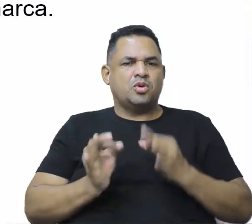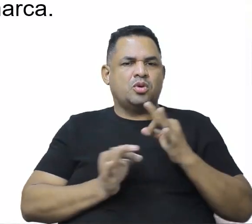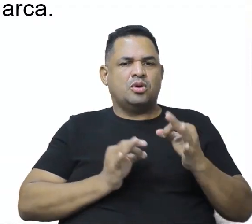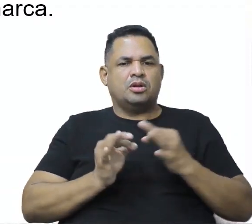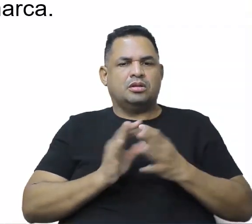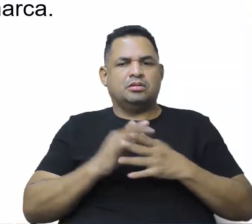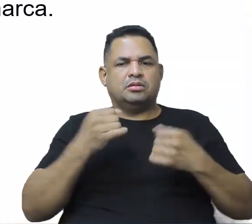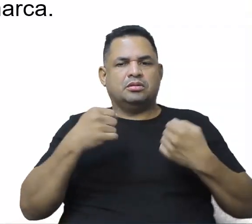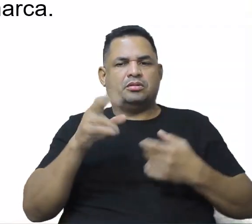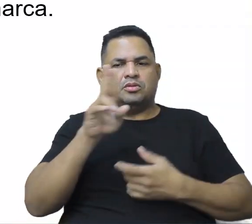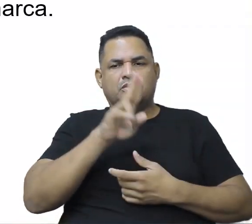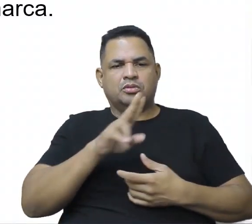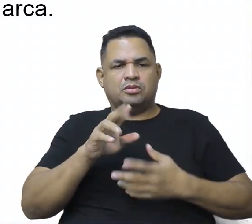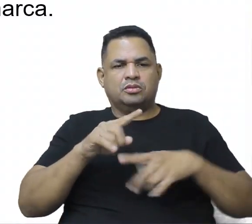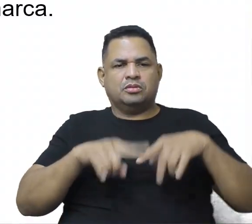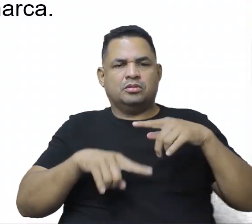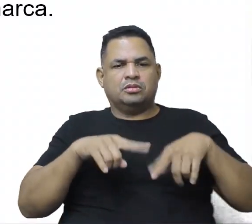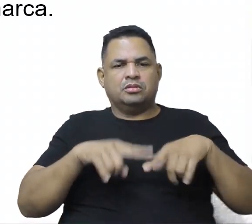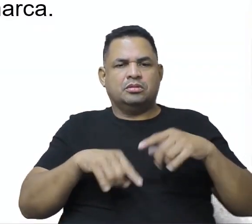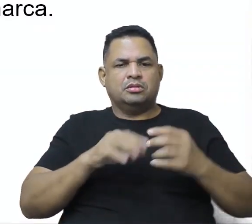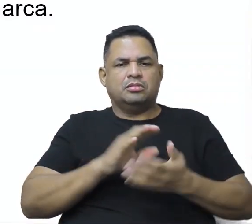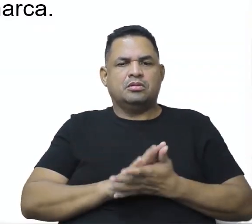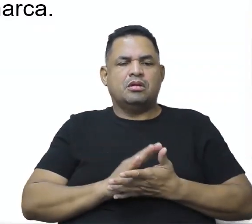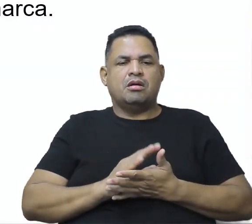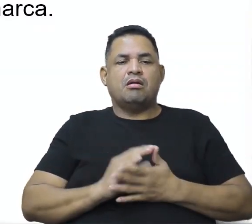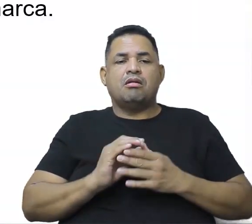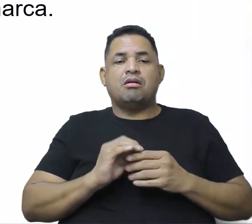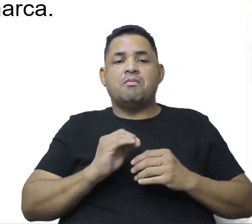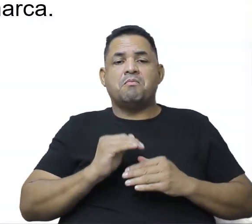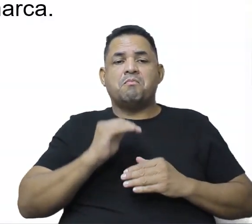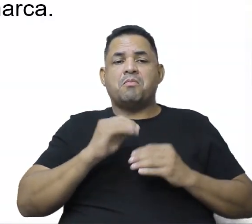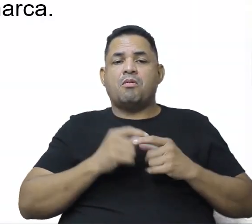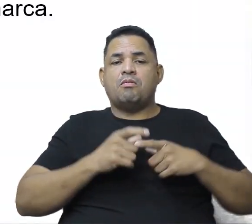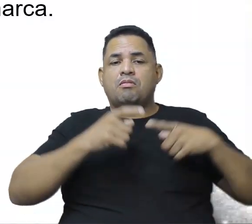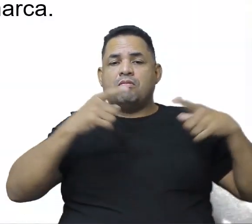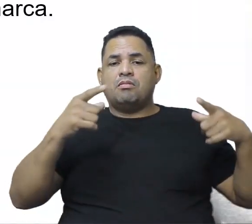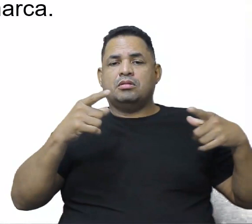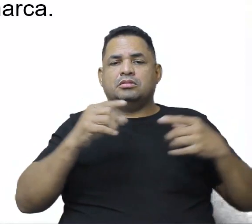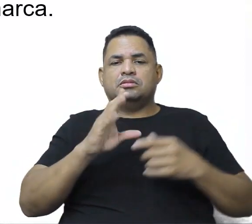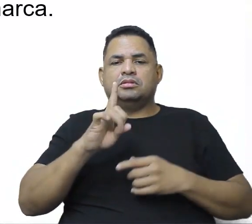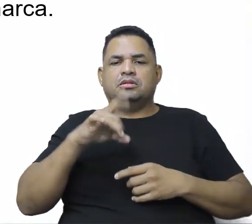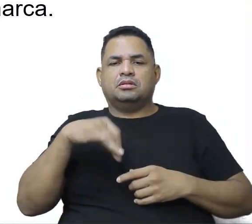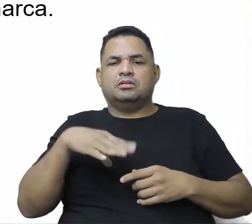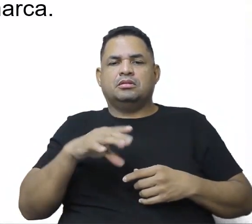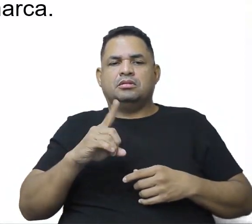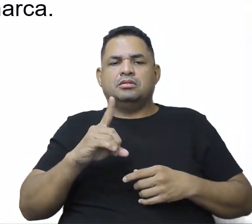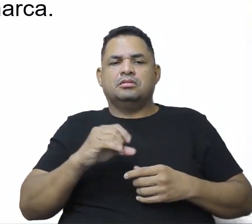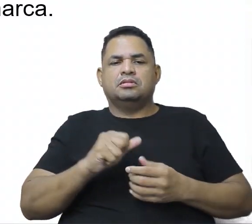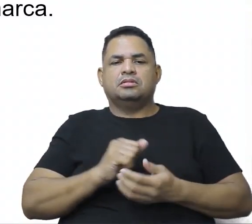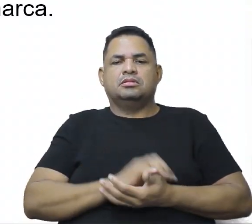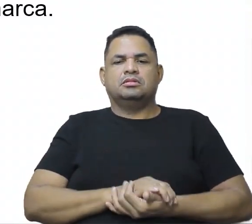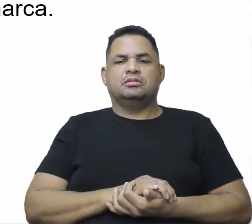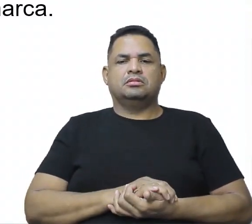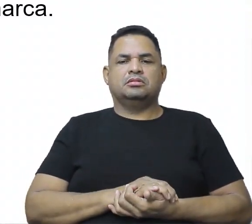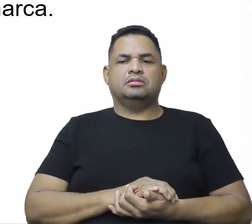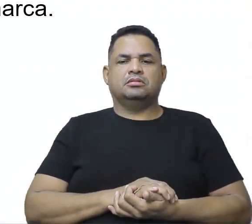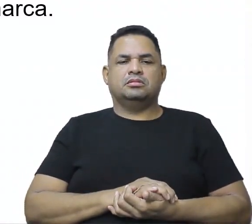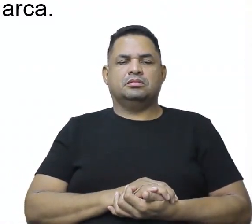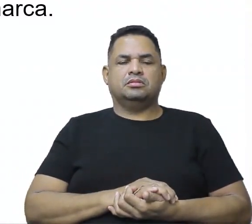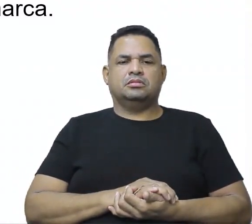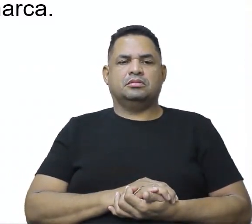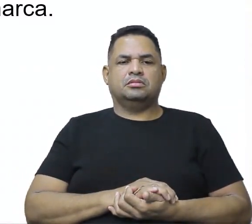Criar necessidade de consumo do produto alavancando, assim, a demanda, essa aqui tem chance, né? Vamos ler a outra.